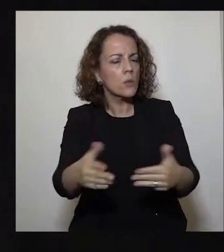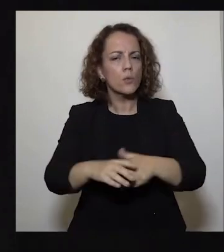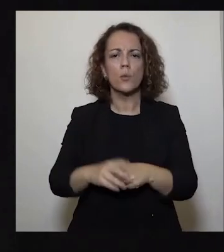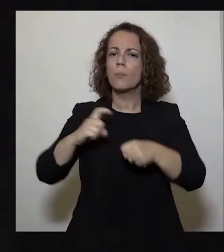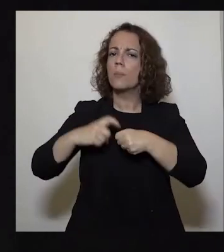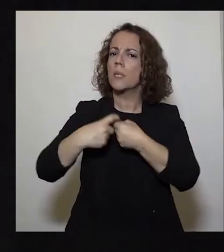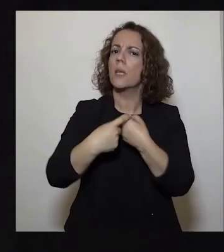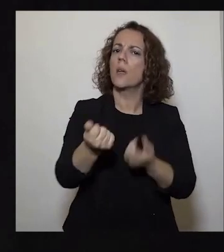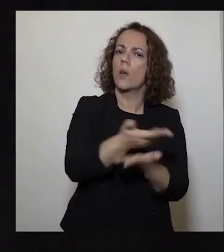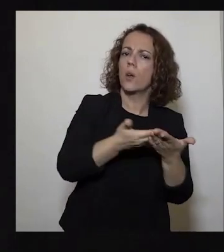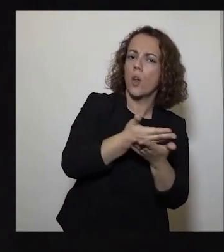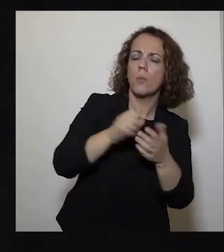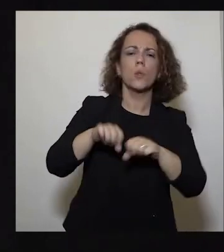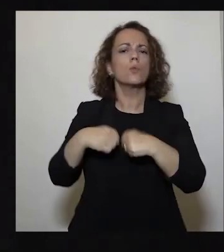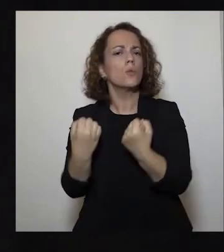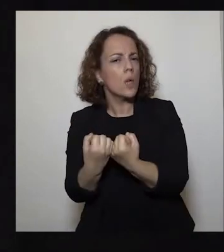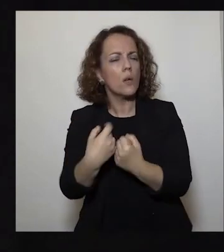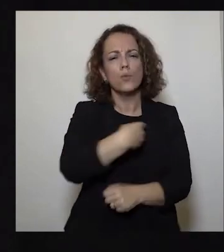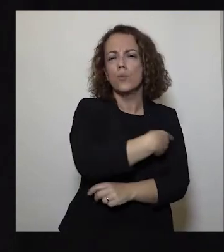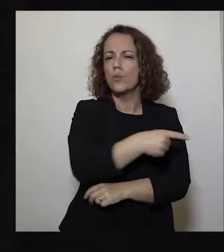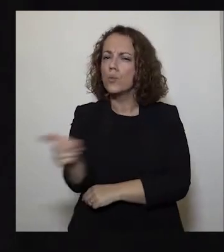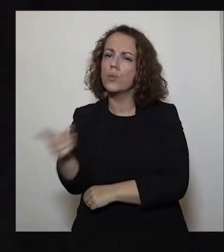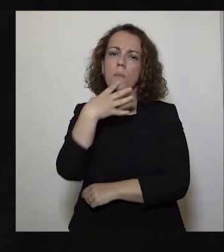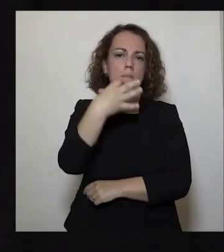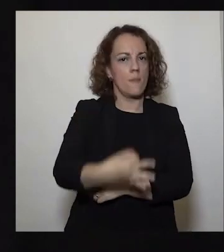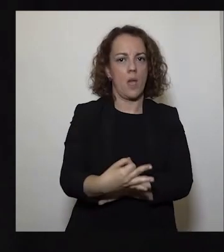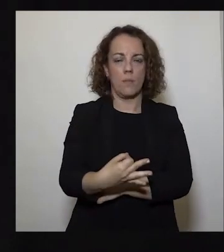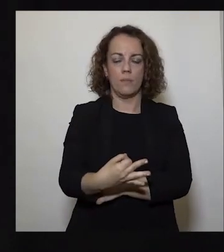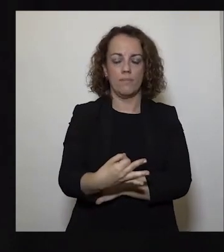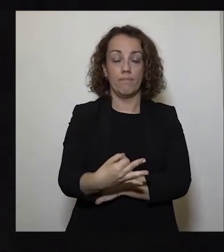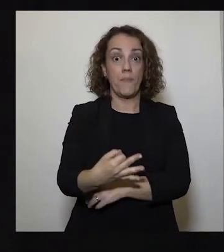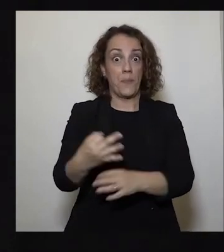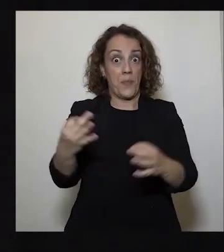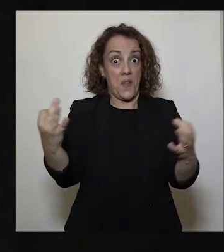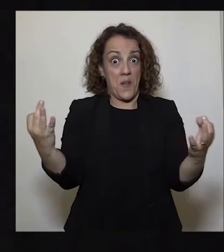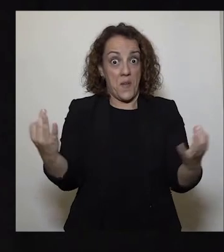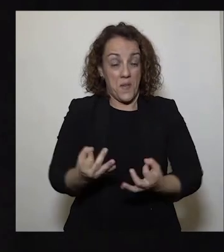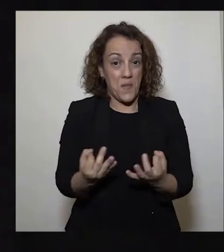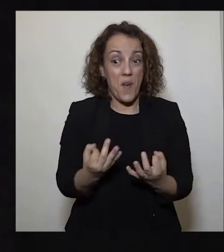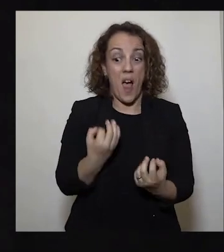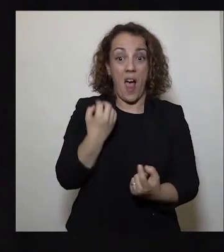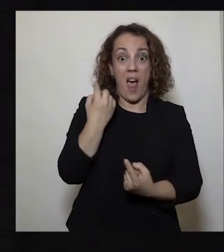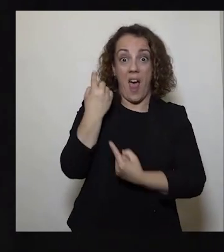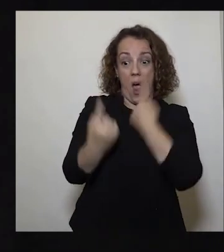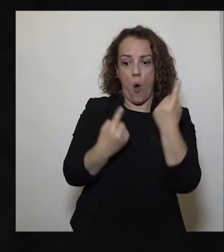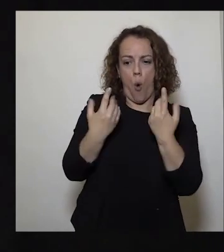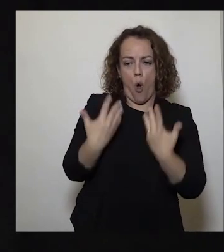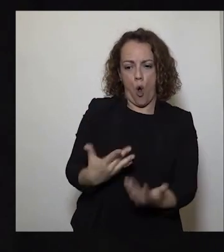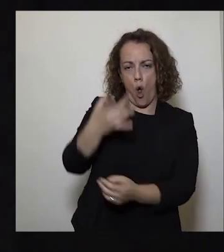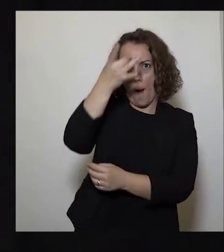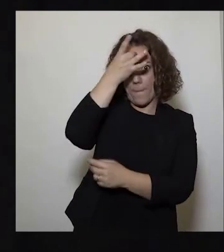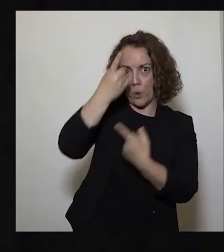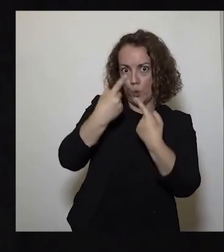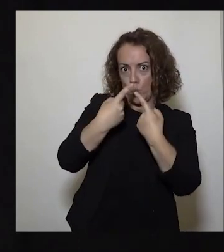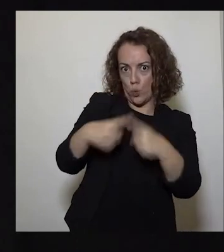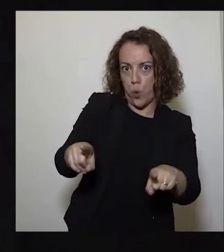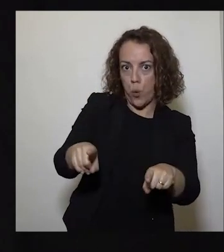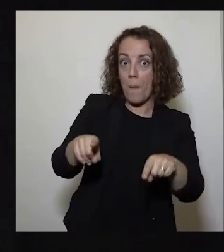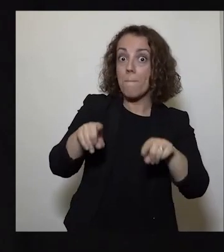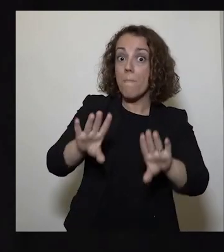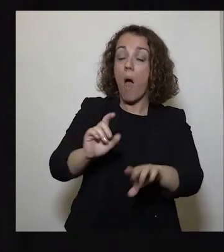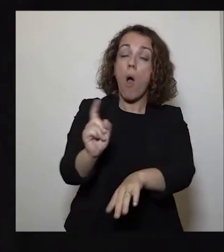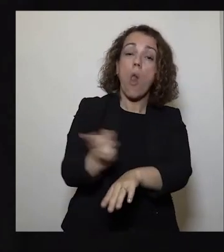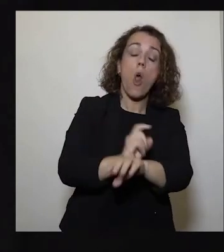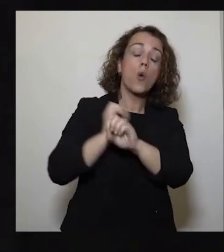parceiros económicos e sociais, mesmo os que hoje divergem no